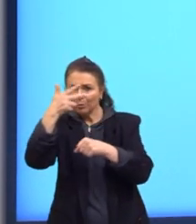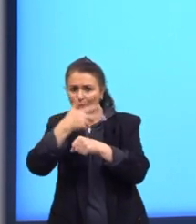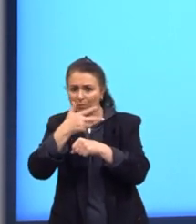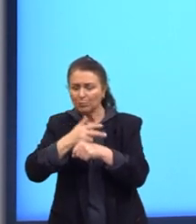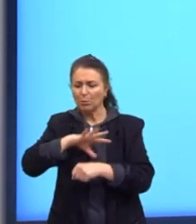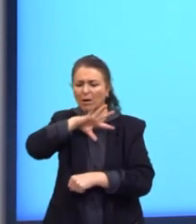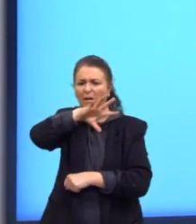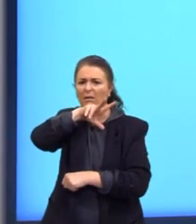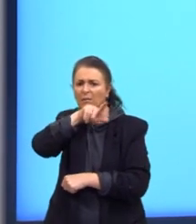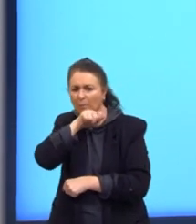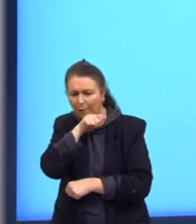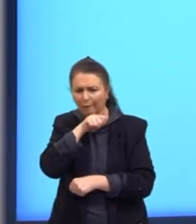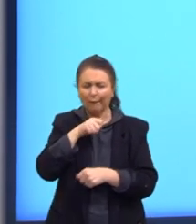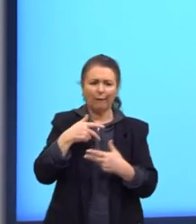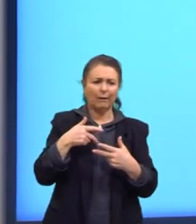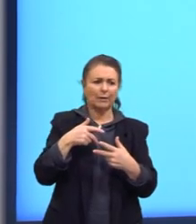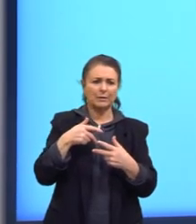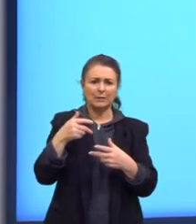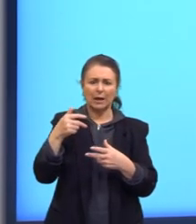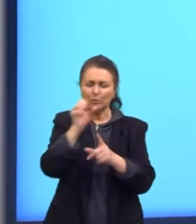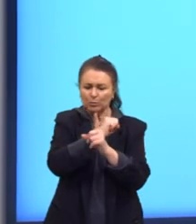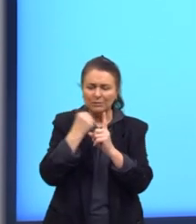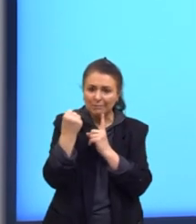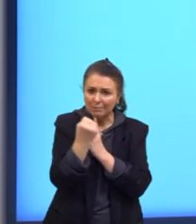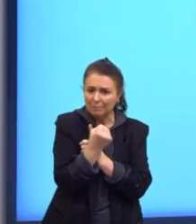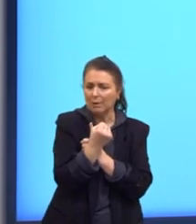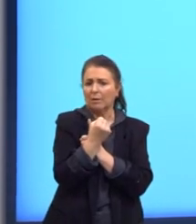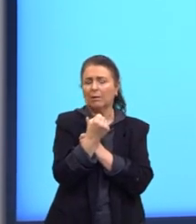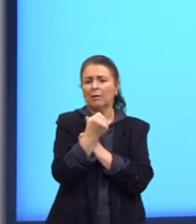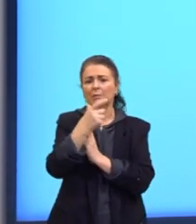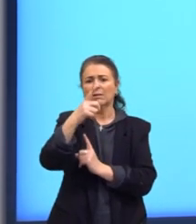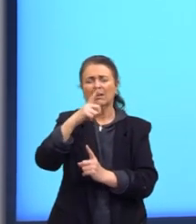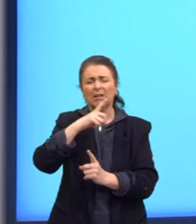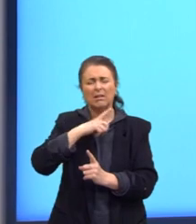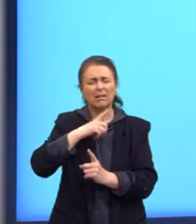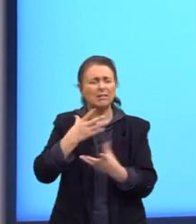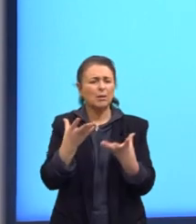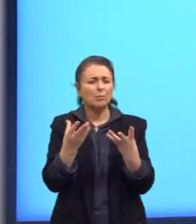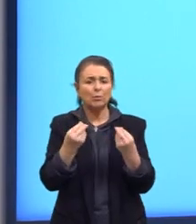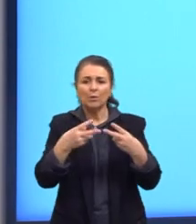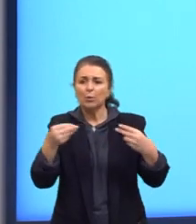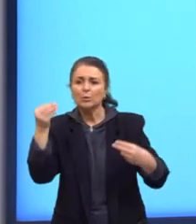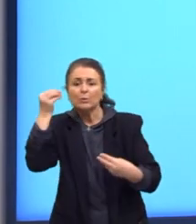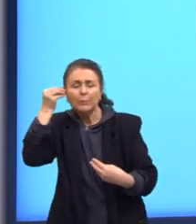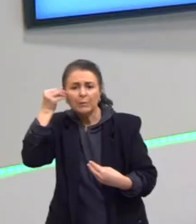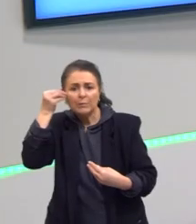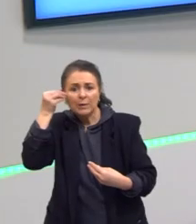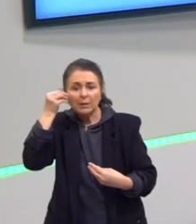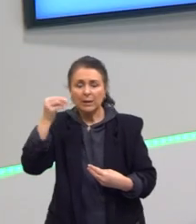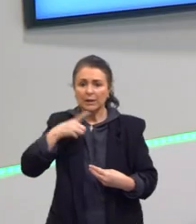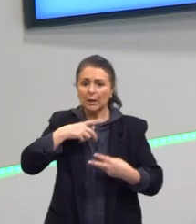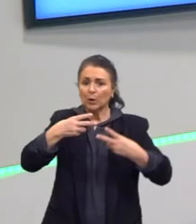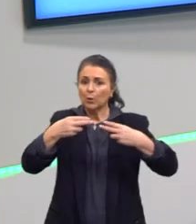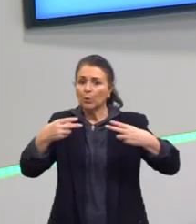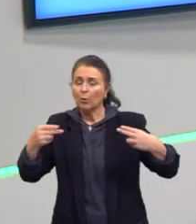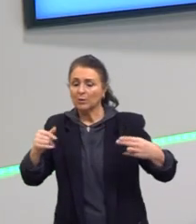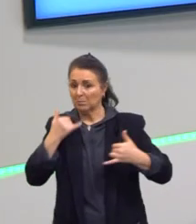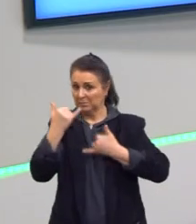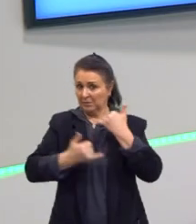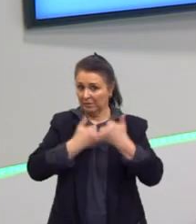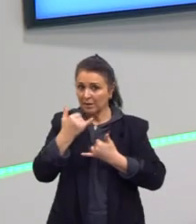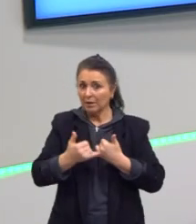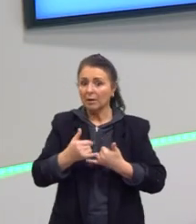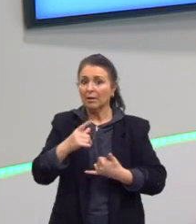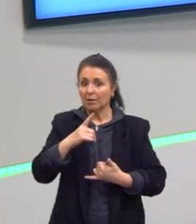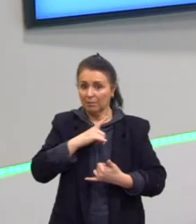animais, sobre situações sociais. Então, assim, tem um horror sobre experimentos. Tem muita coisa de brincadeira? Tem.